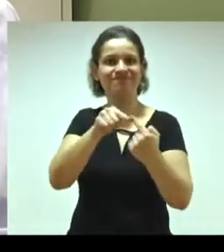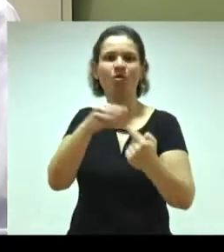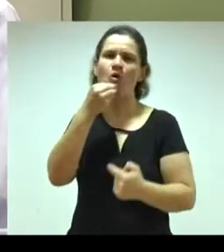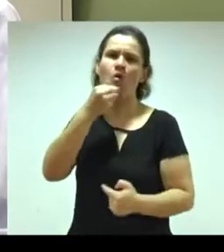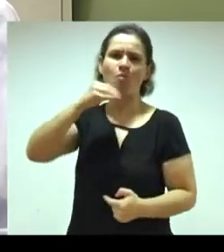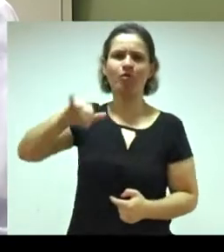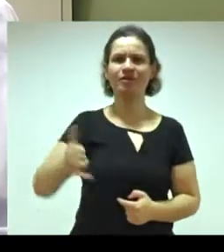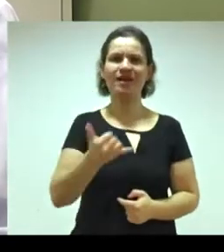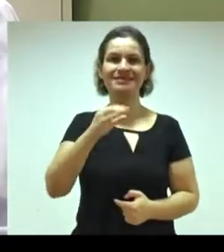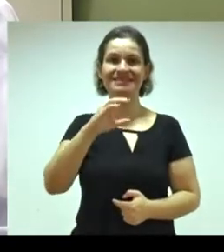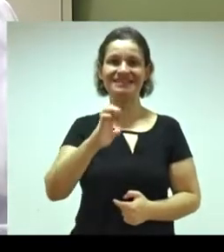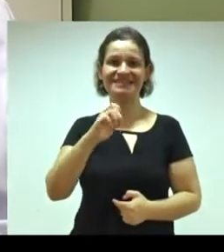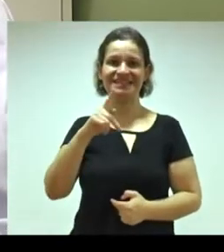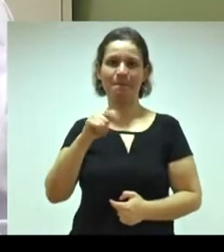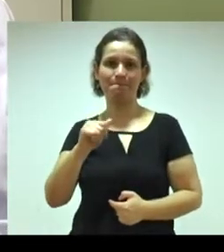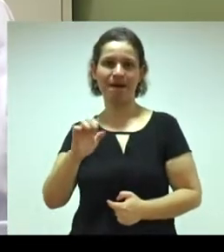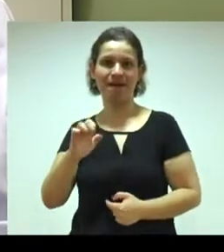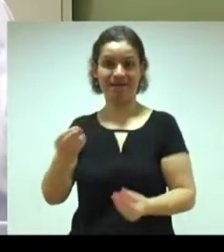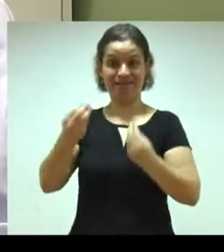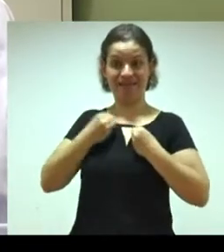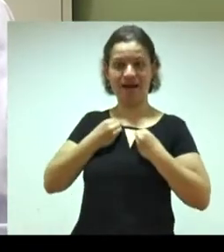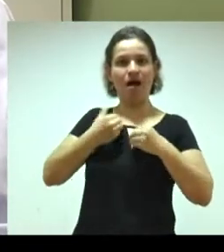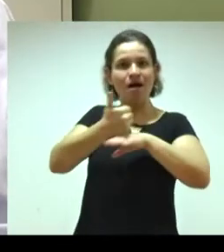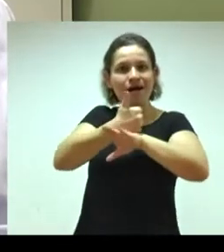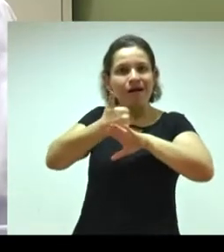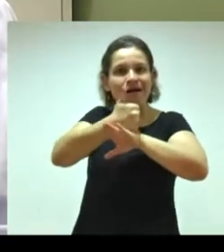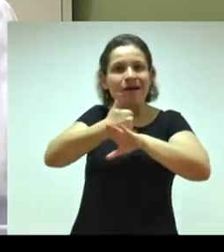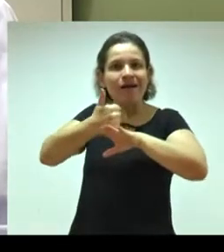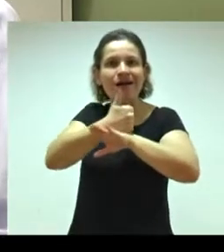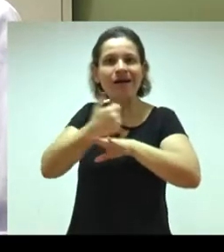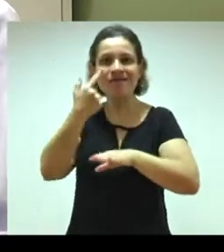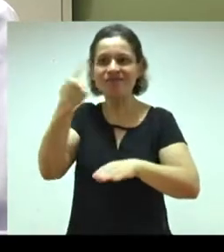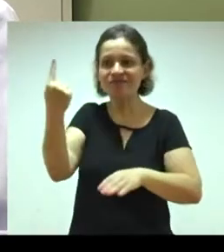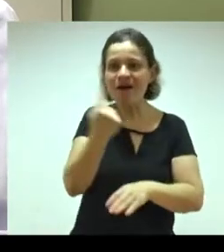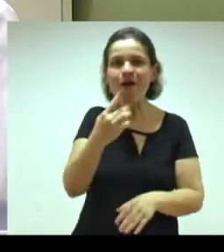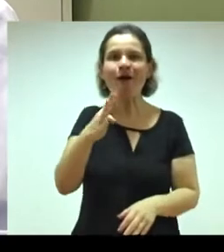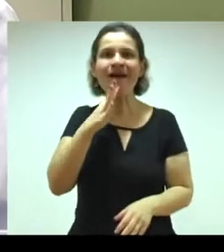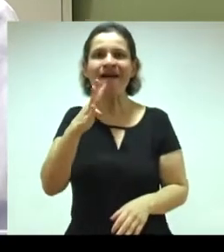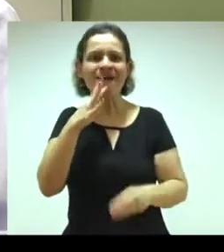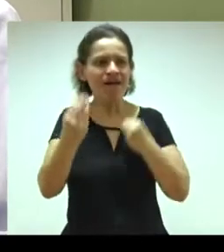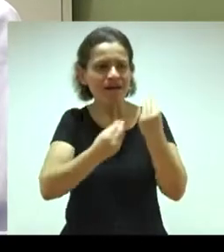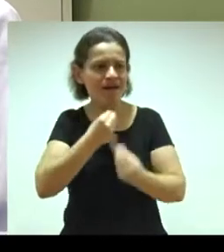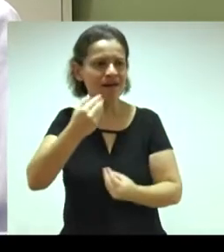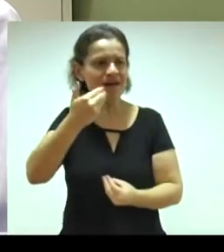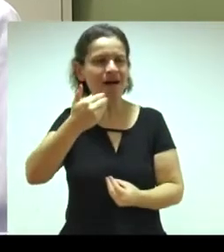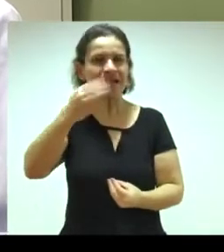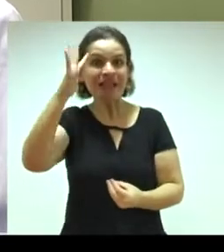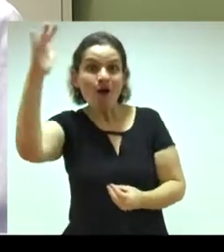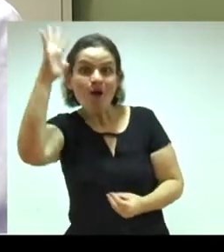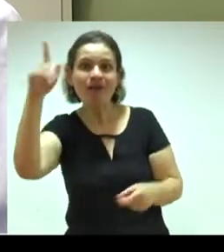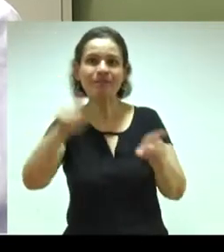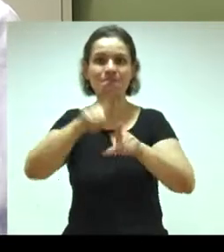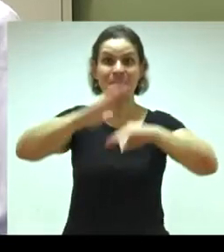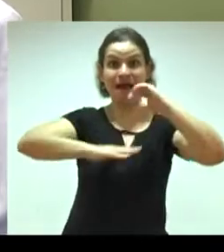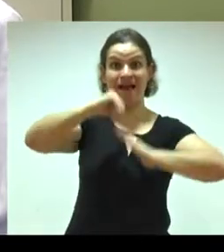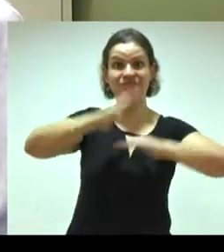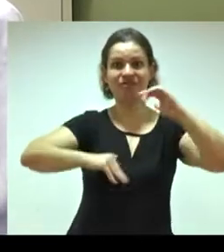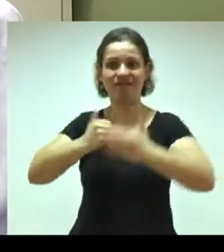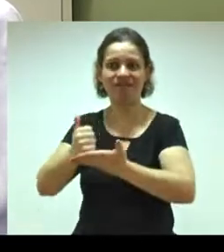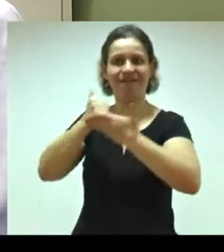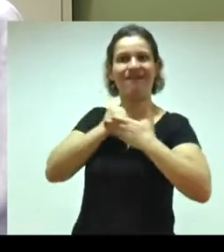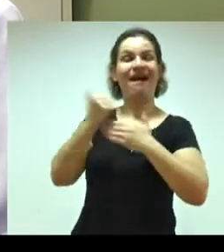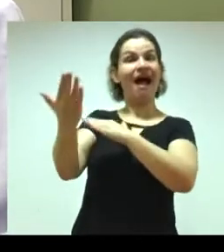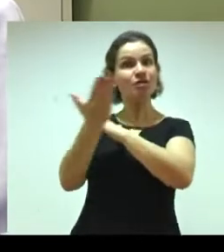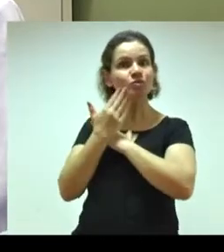oportunidade que o CEPAI tem de trazer para esse profissional, de ele vir ter esse conhecimento, tanto teórico quanto prático, nos leva